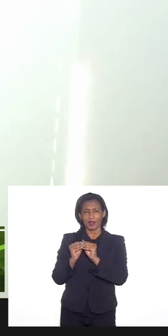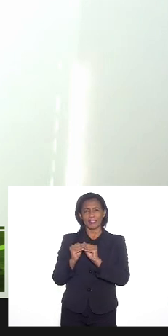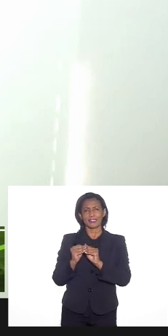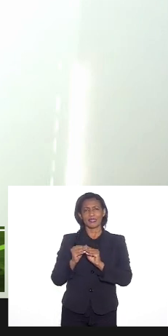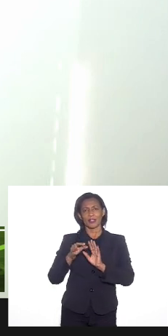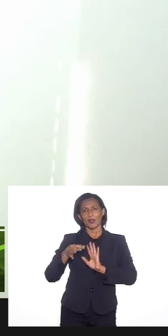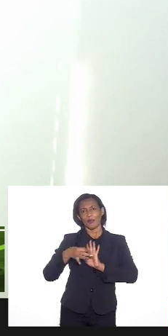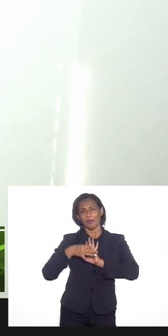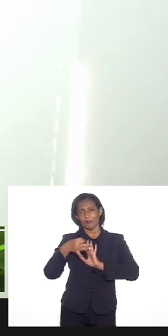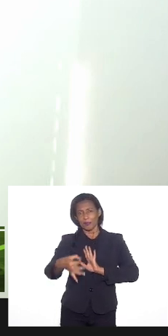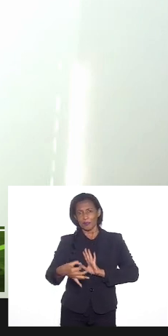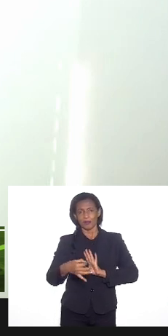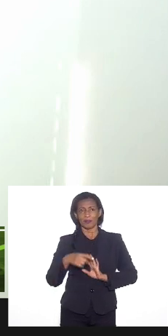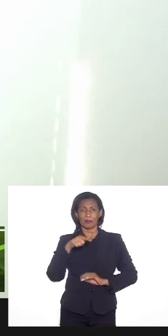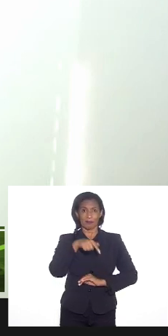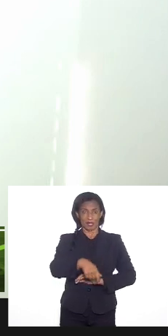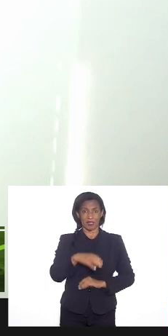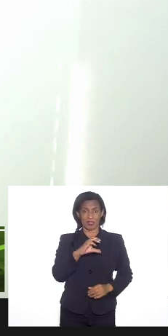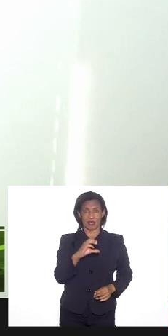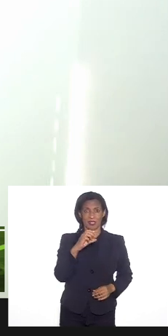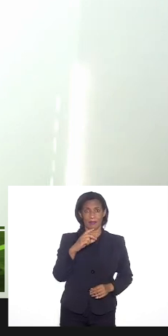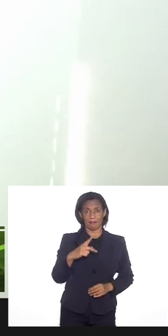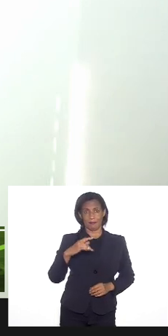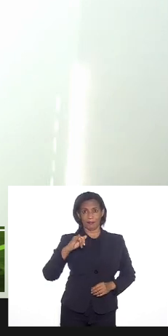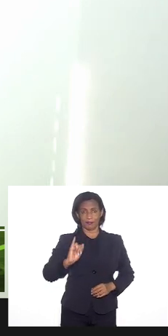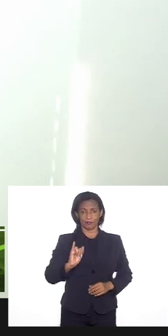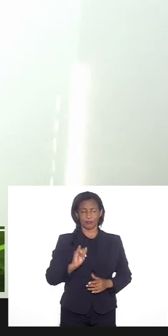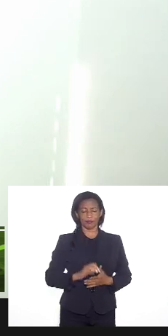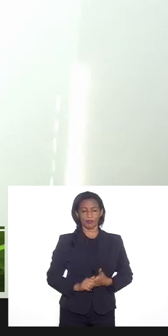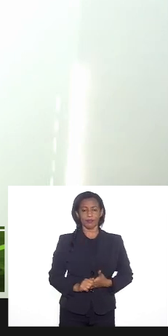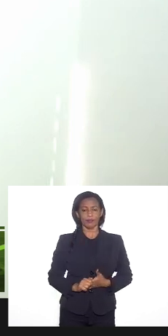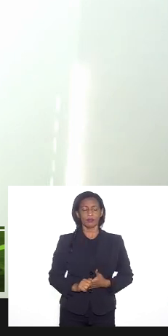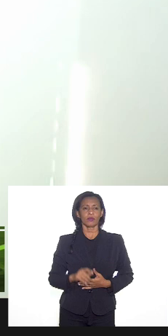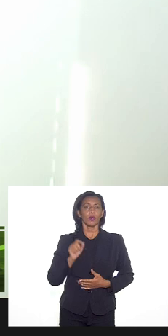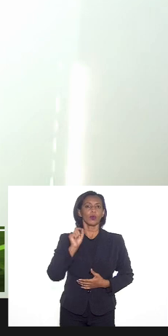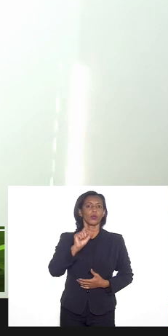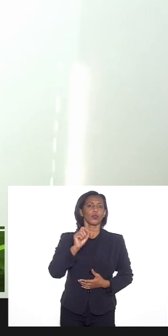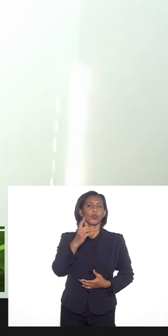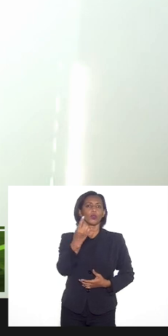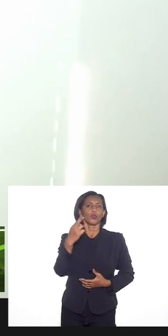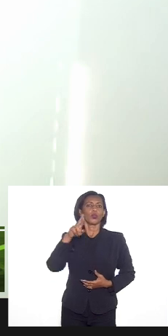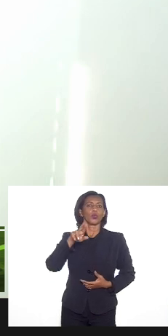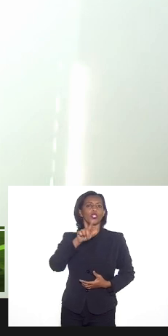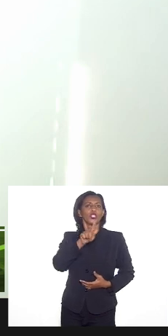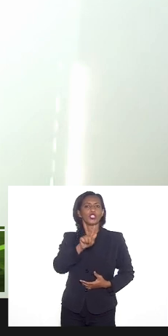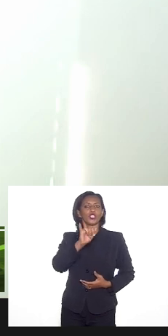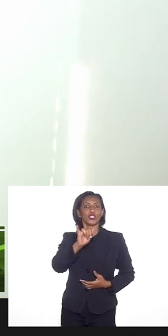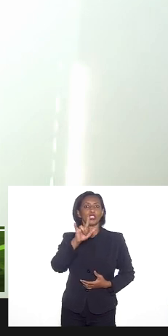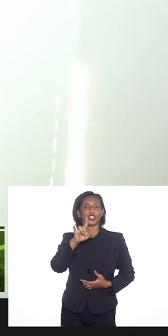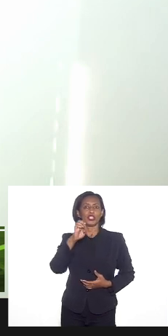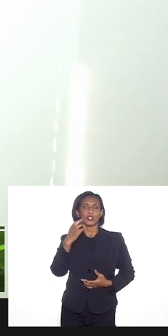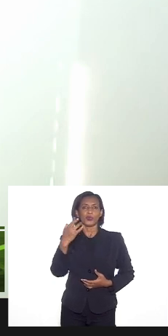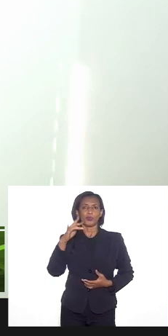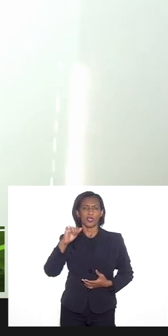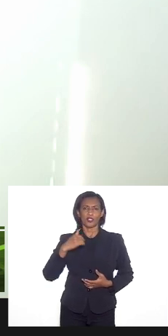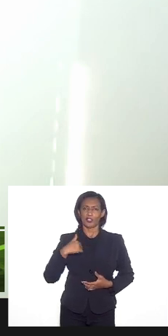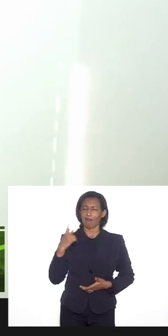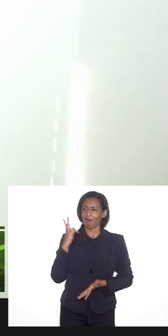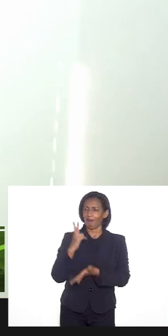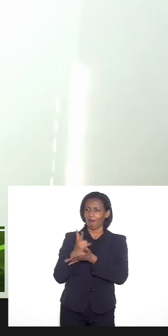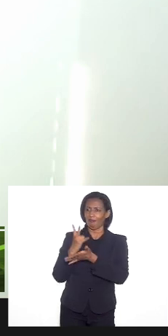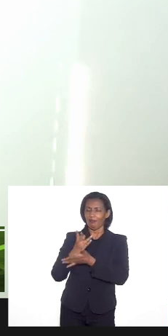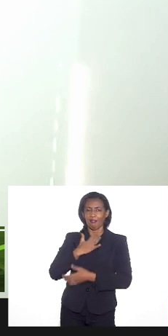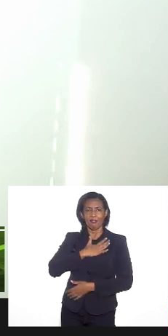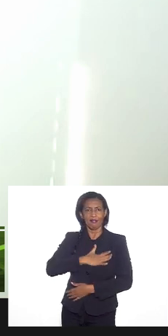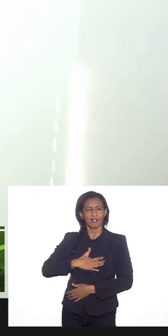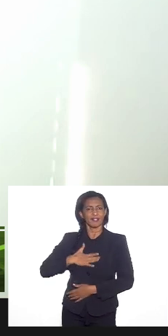trazer aqui para essa CPI o que o doutor Gilbert é um prazer sempre estar com ele sempre é um